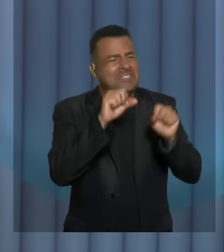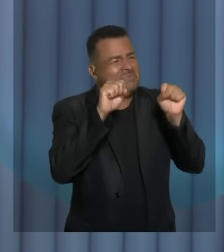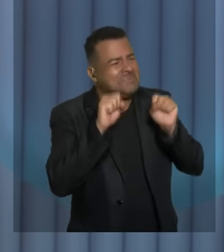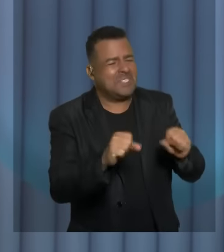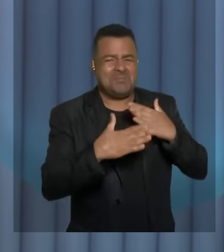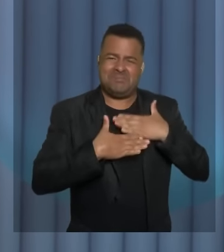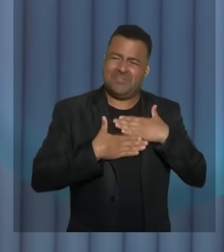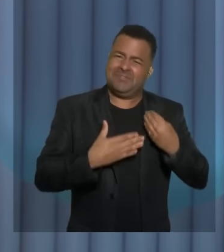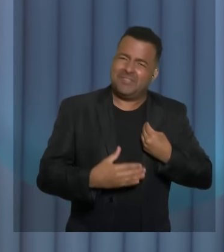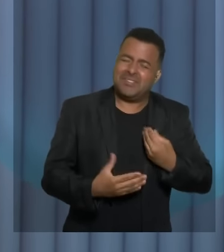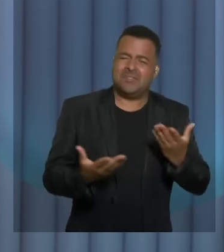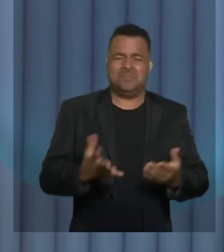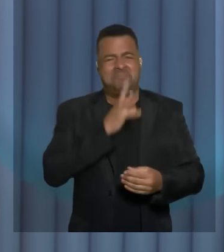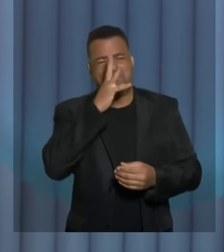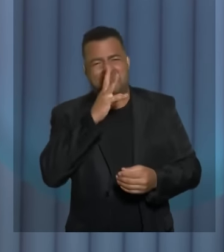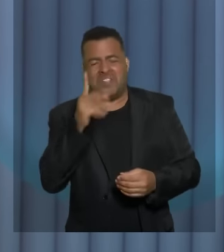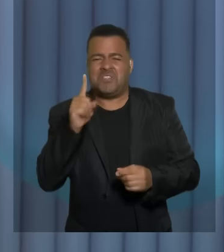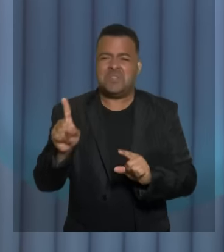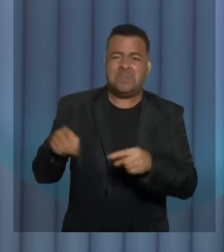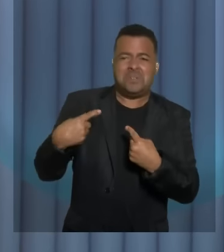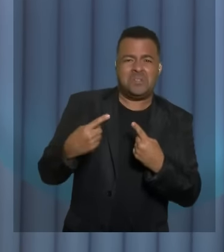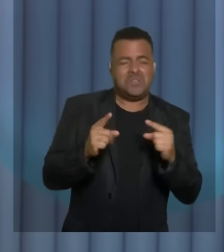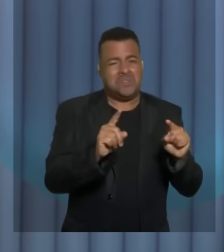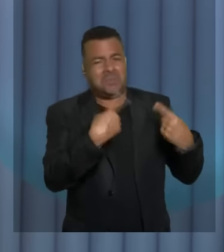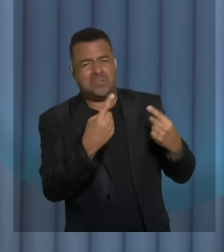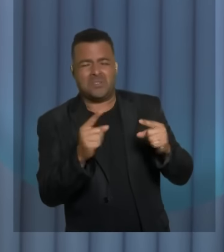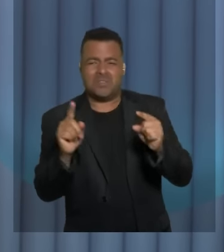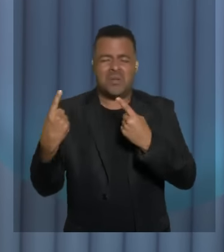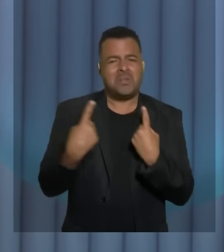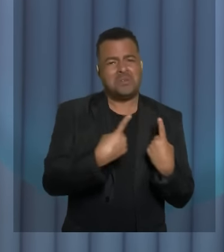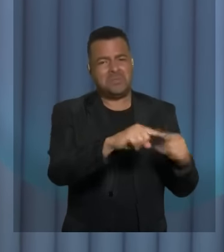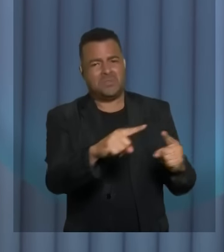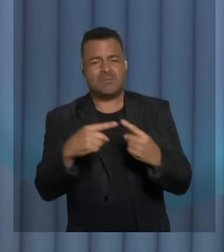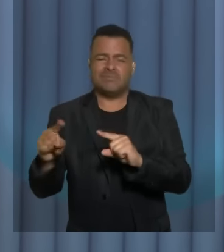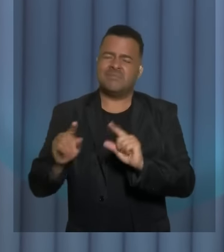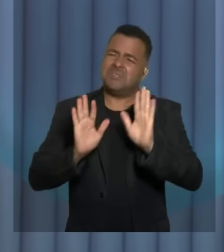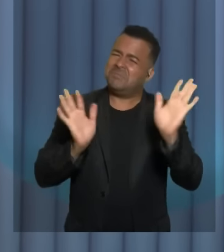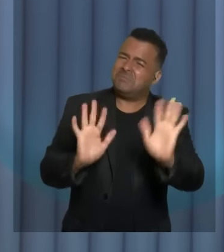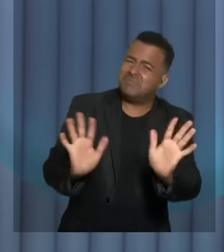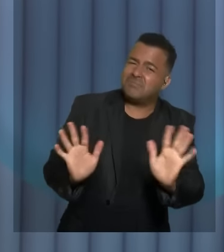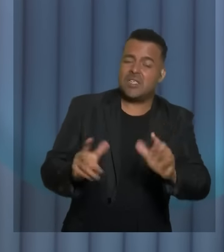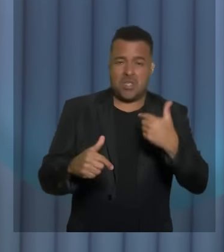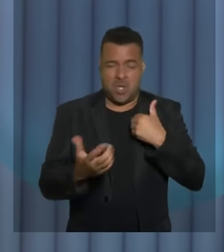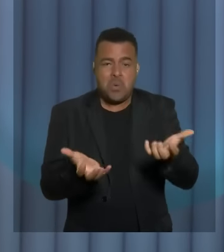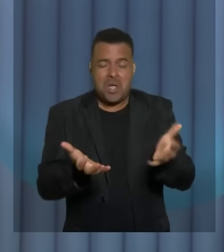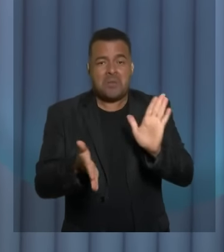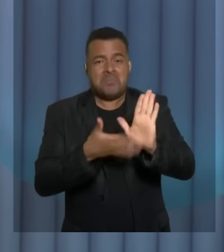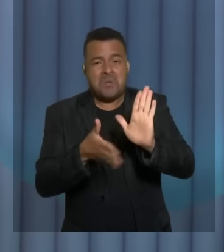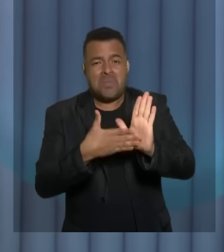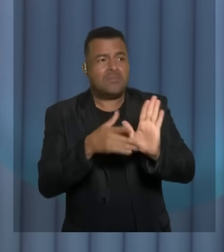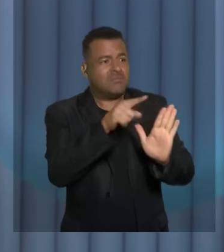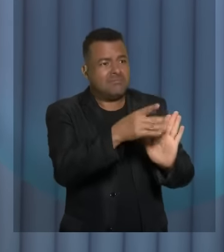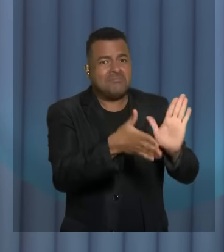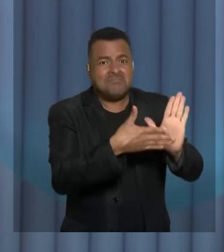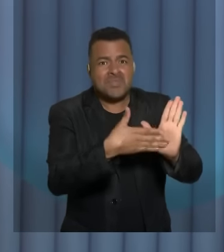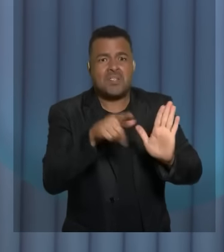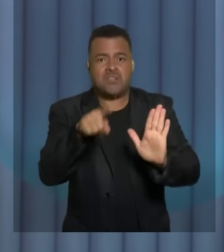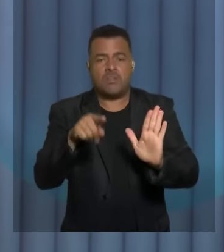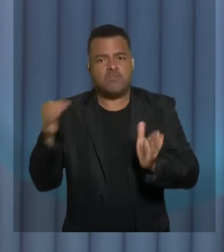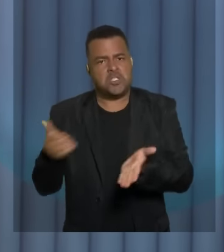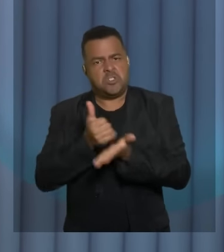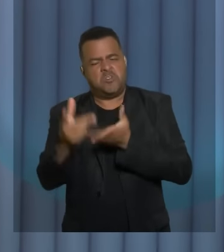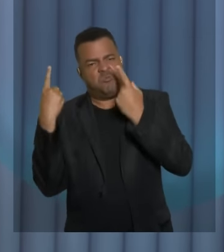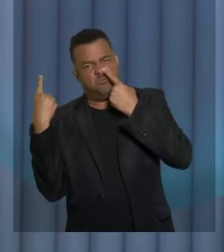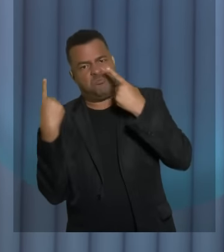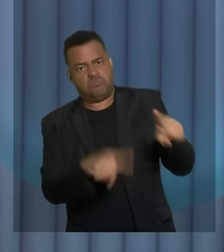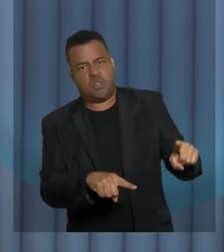senhora está desde o início aqui querendo atacar um e outro eu estou querendo apresentar propostas estou vendo os candidatos apresentar propostas no início a senhora já agride